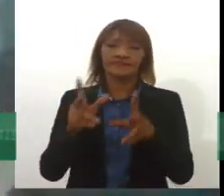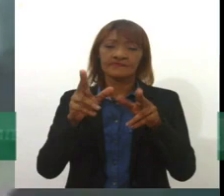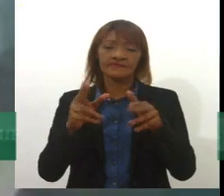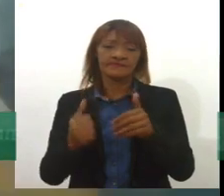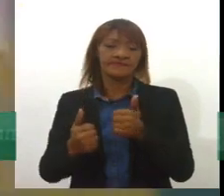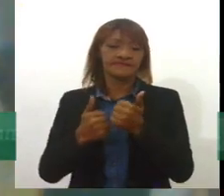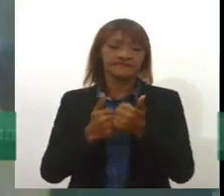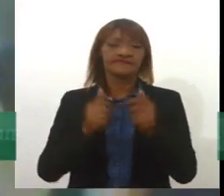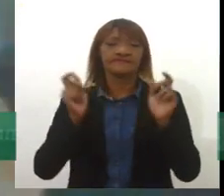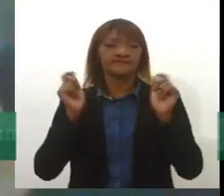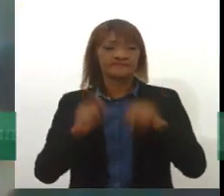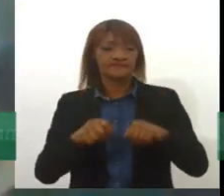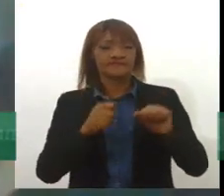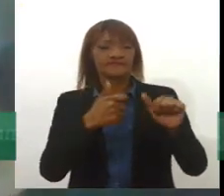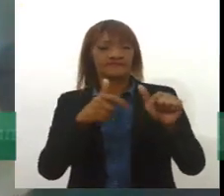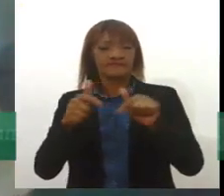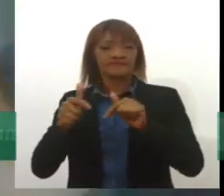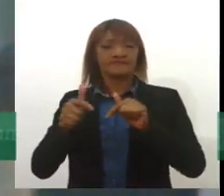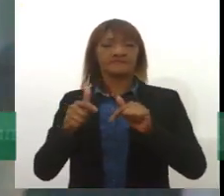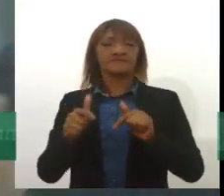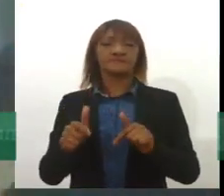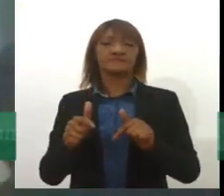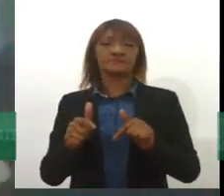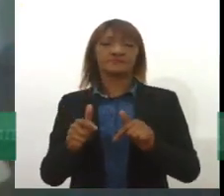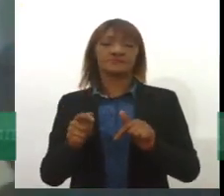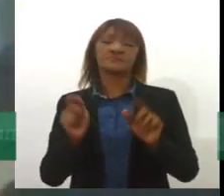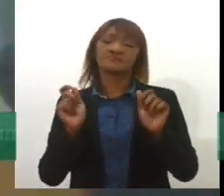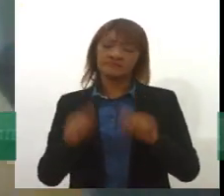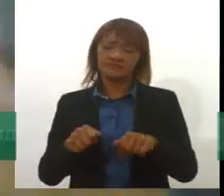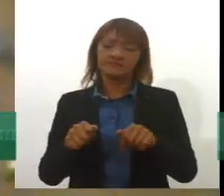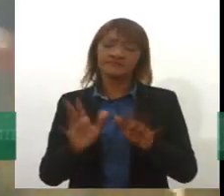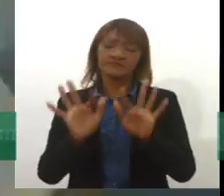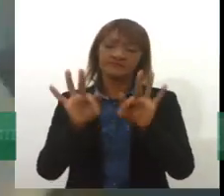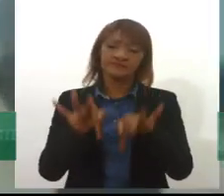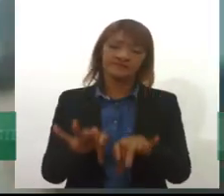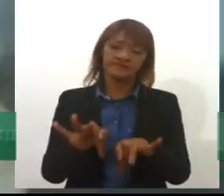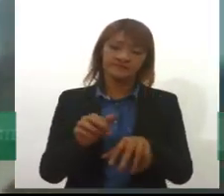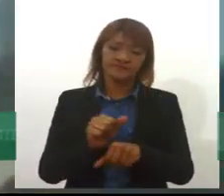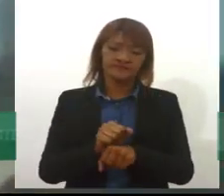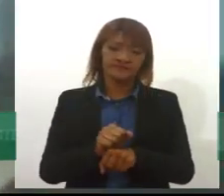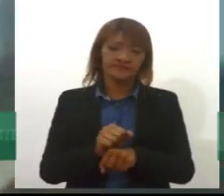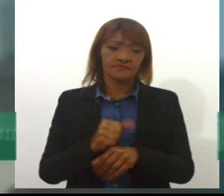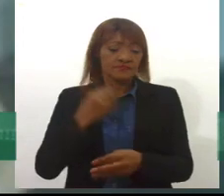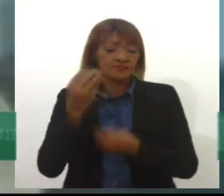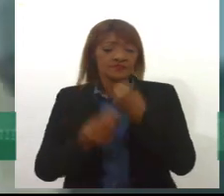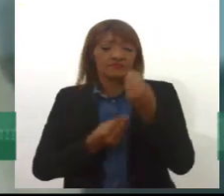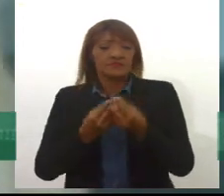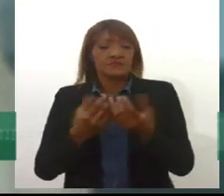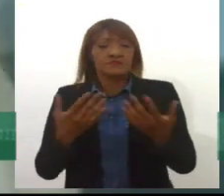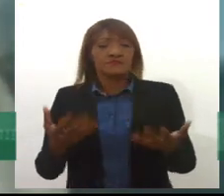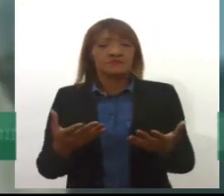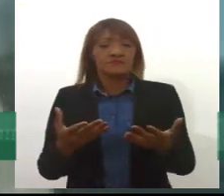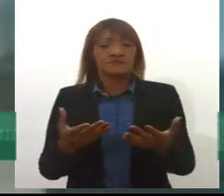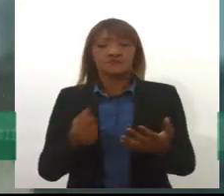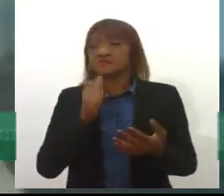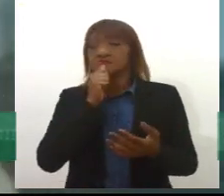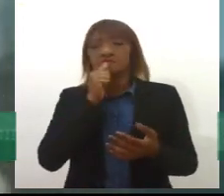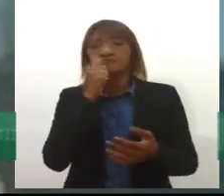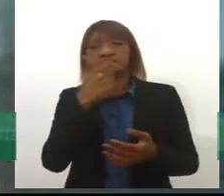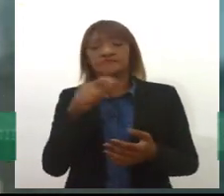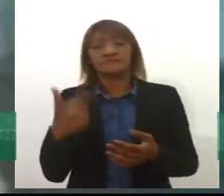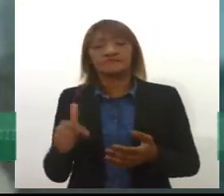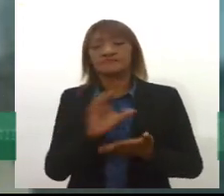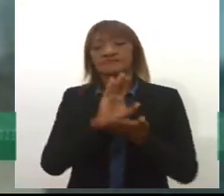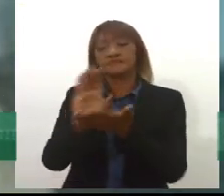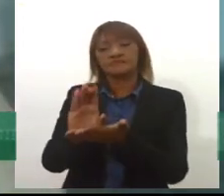que aquele serviço caminhe para o seu fim, caminhe para a sua extinção. Não existe como funcionar serviços se eles não têm financiamentos